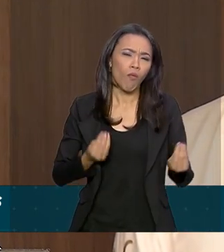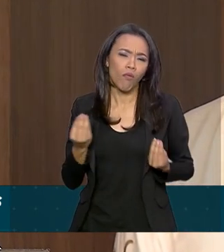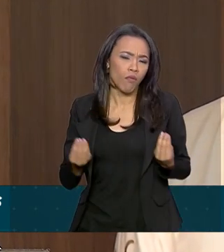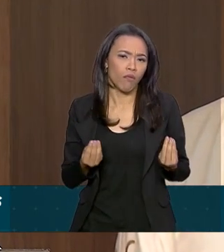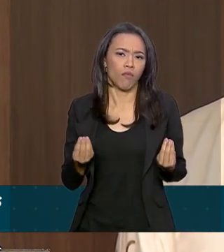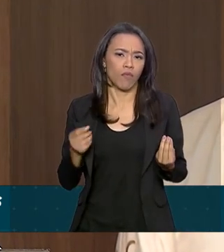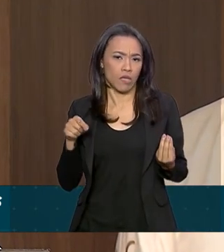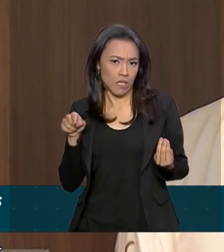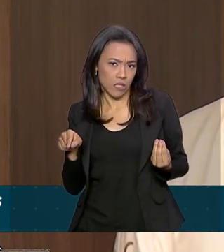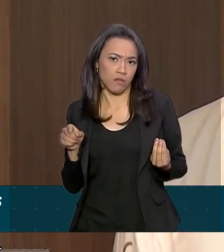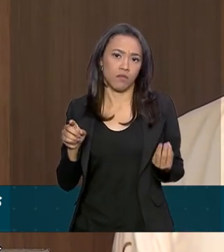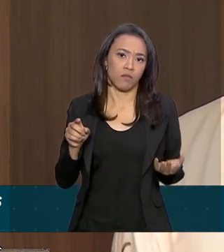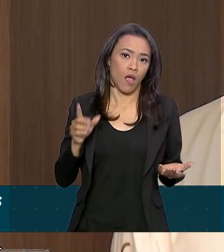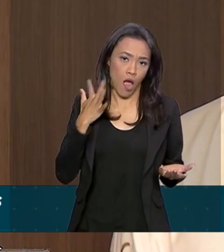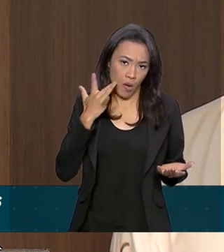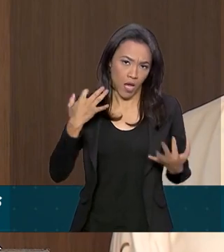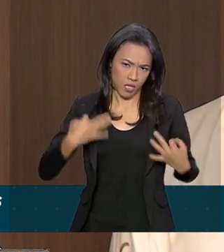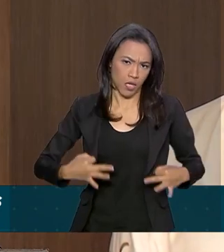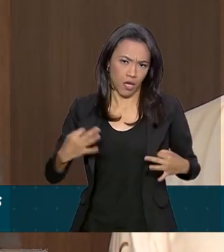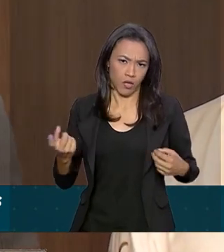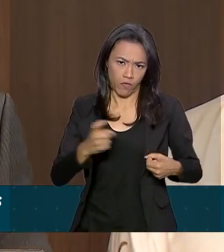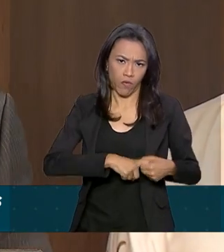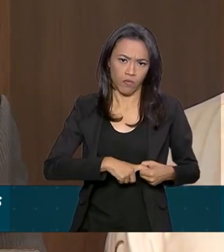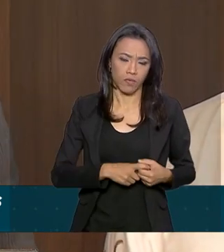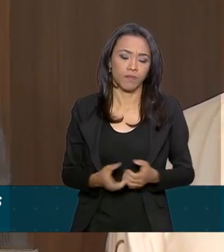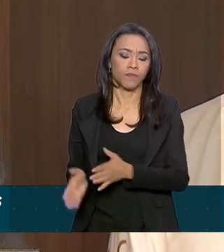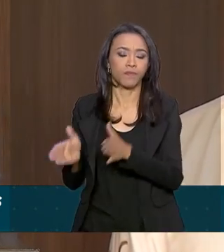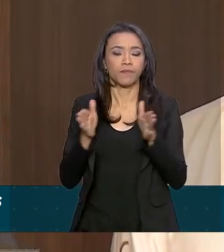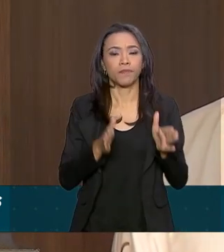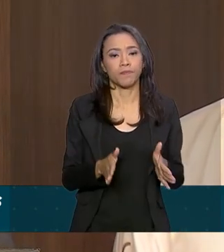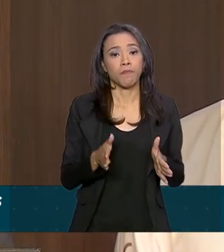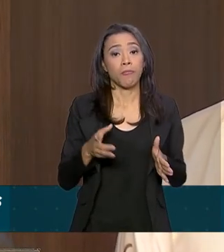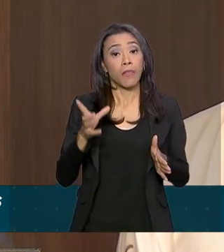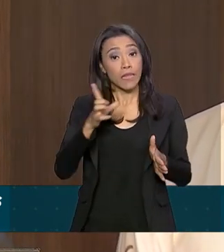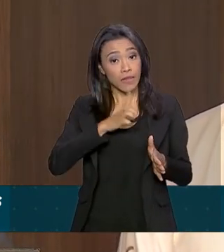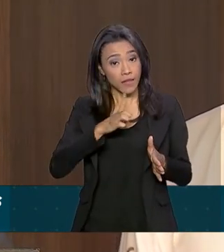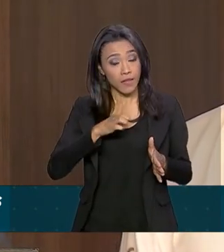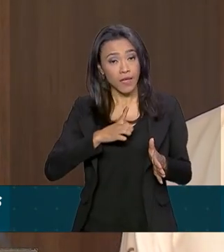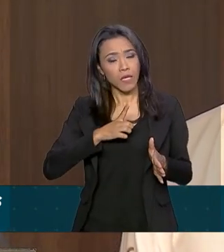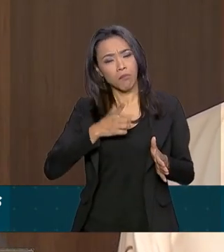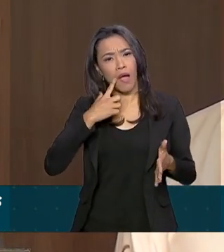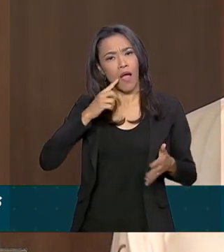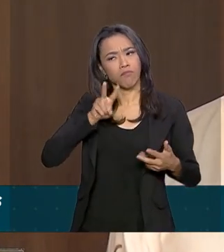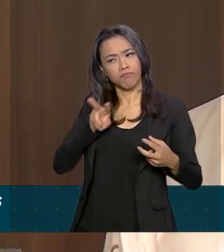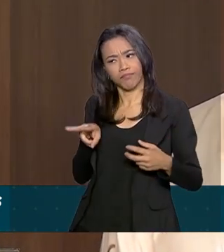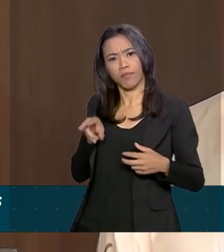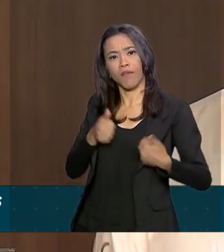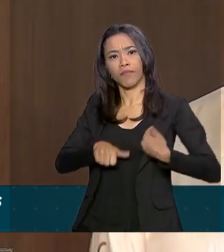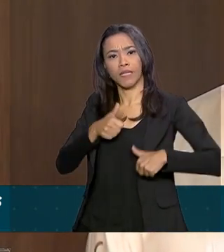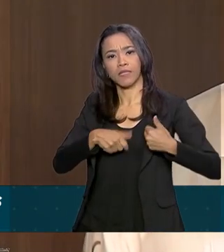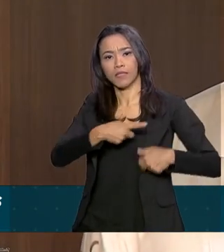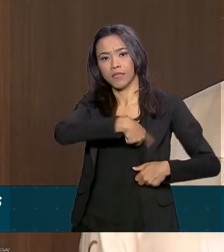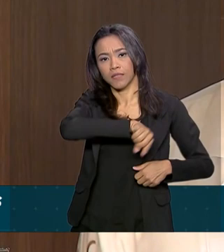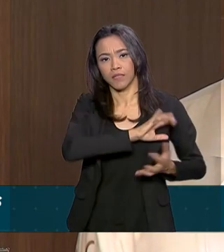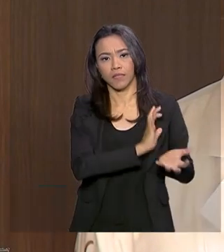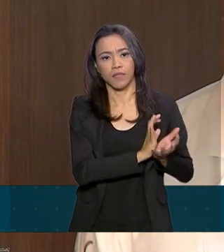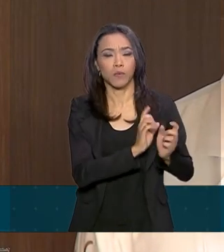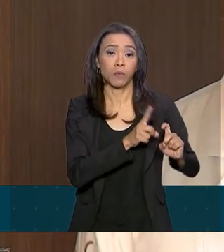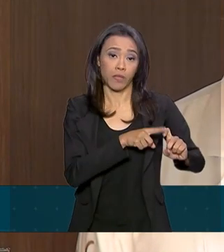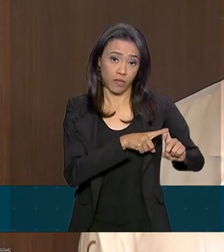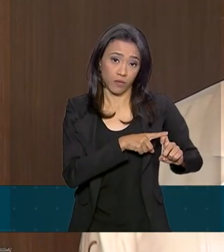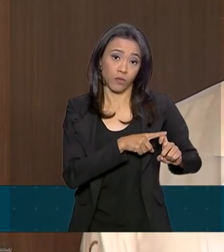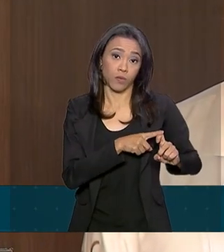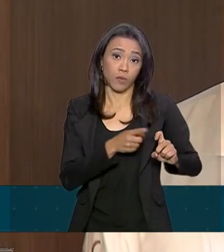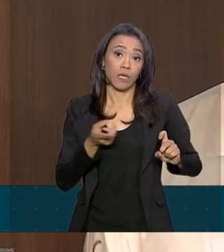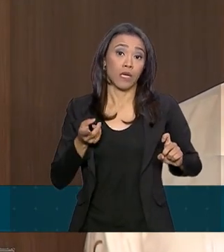Queria saber, então, se ele volta de fato amanhã. Há uma avaliação continuada da equipe médica. O planejamento mantém